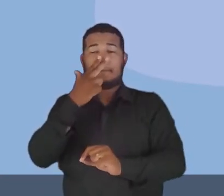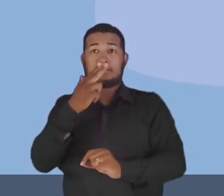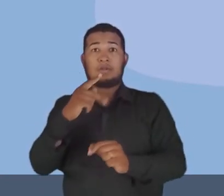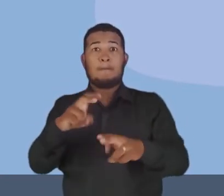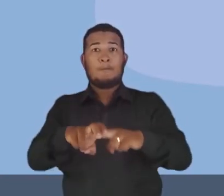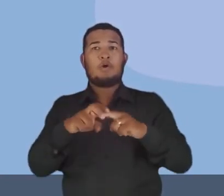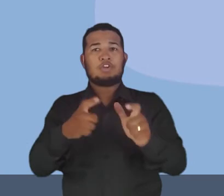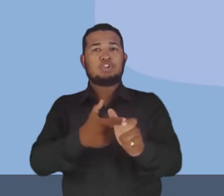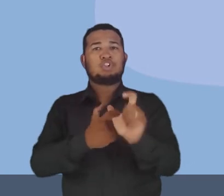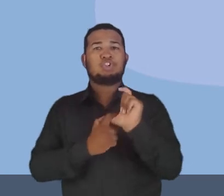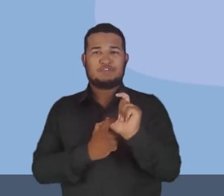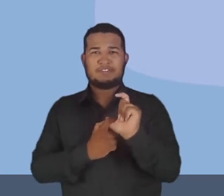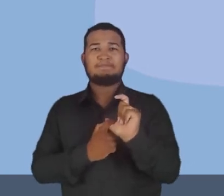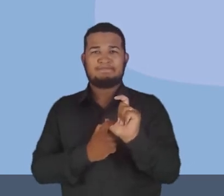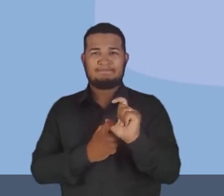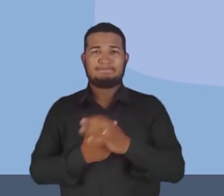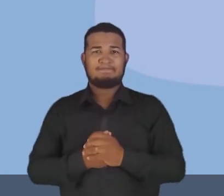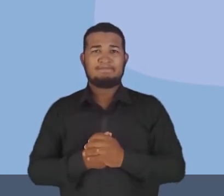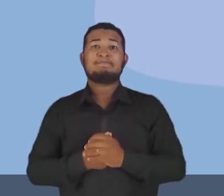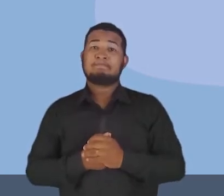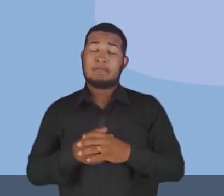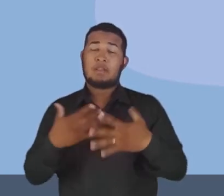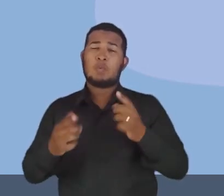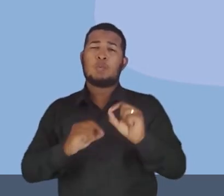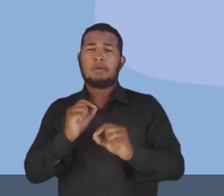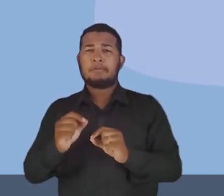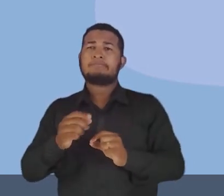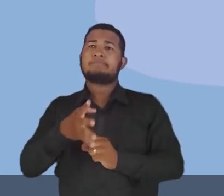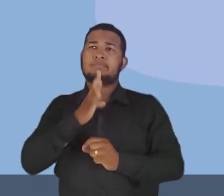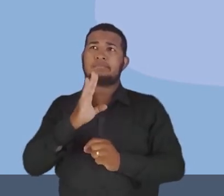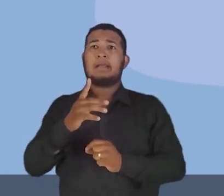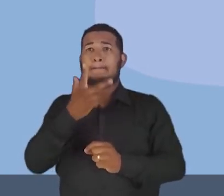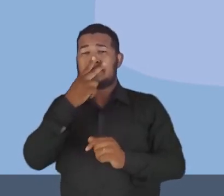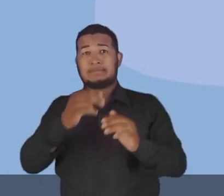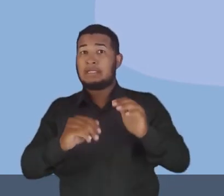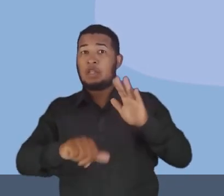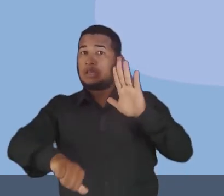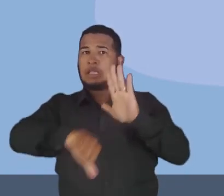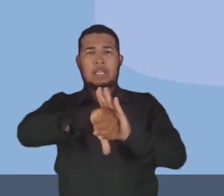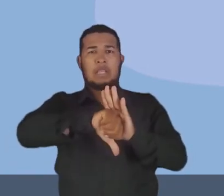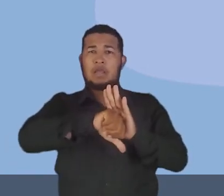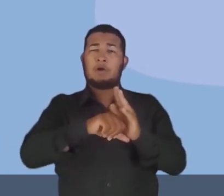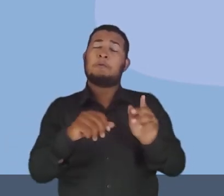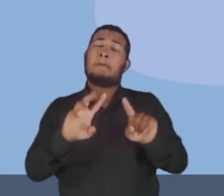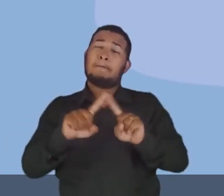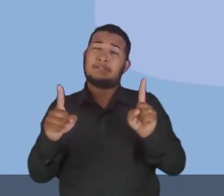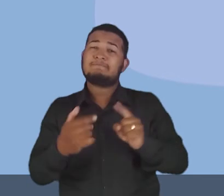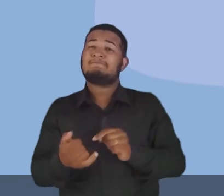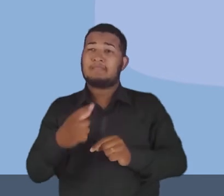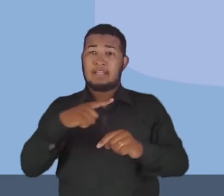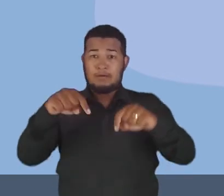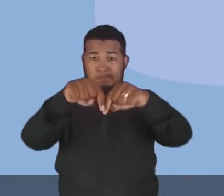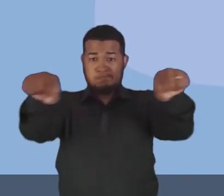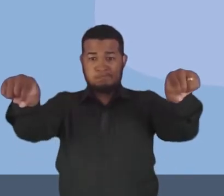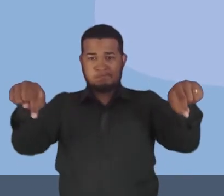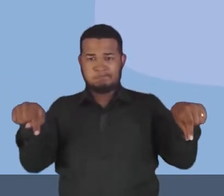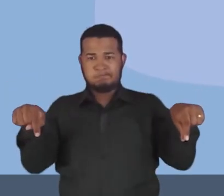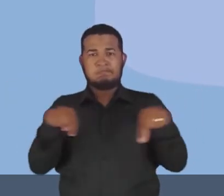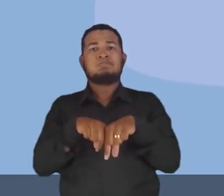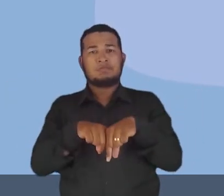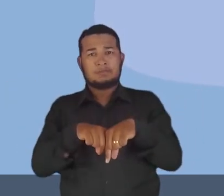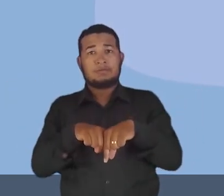dívida. A escravidão por dívida, apesar de ilegal, ela é uma prática muito comum em grandes propriedades